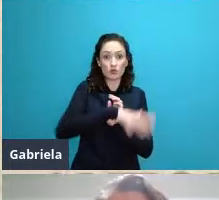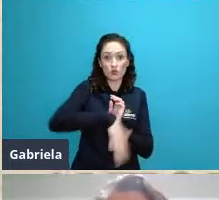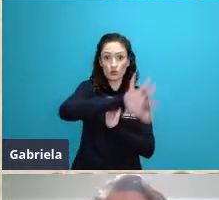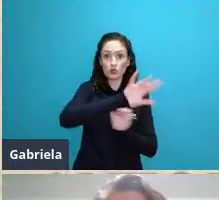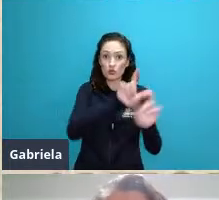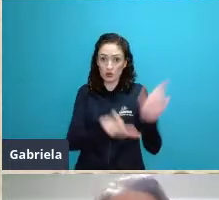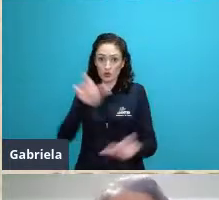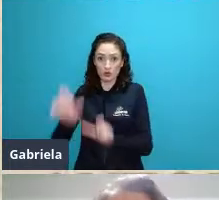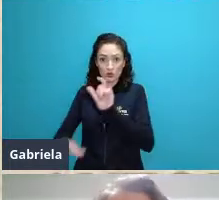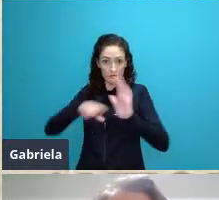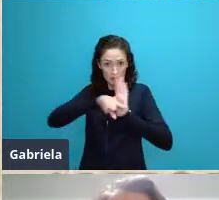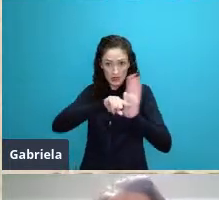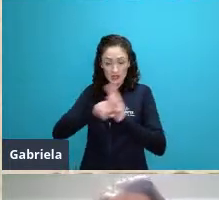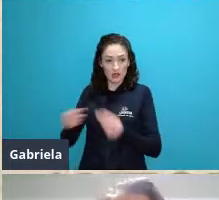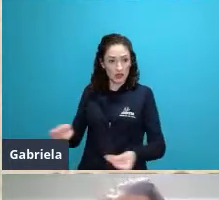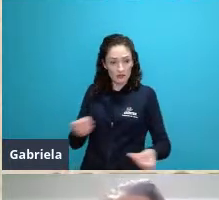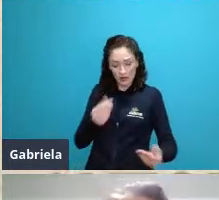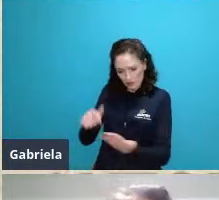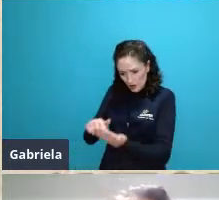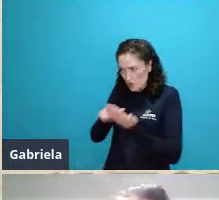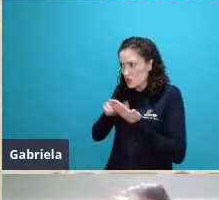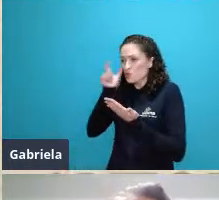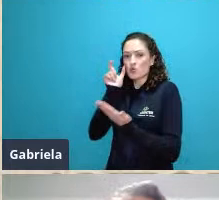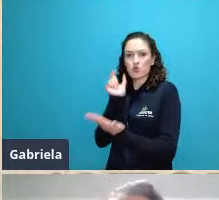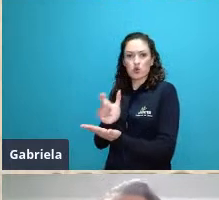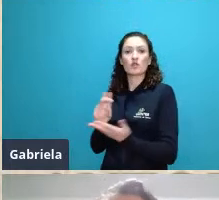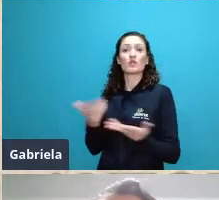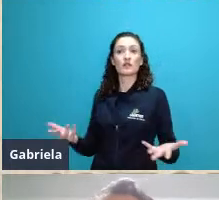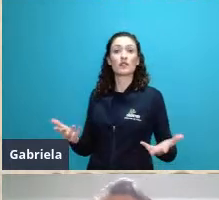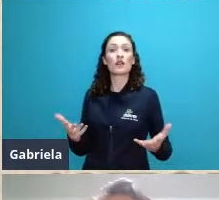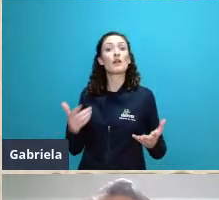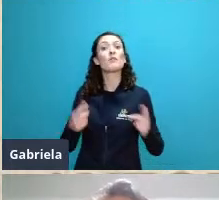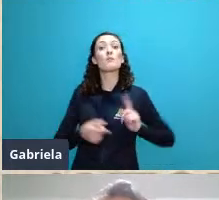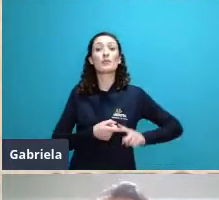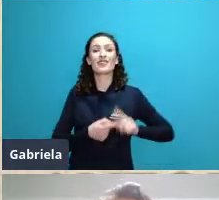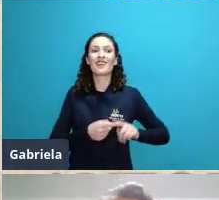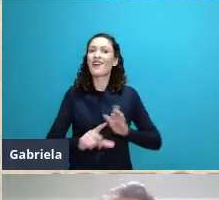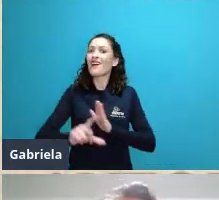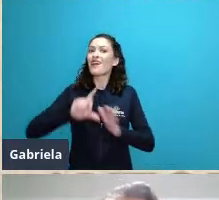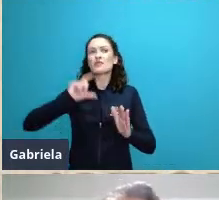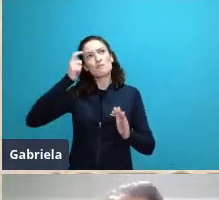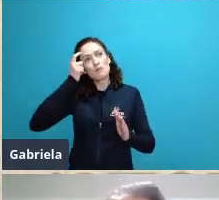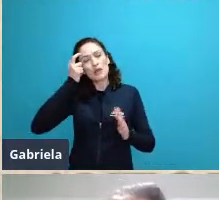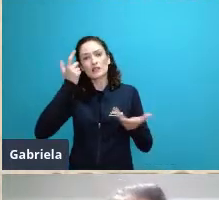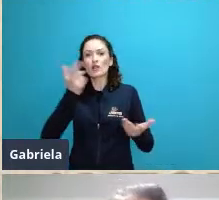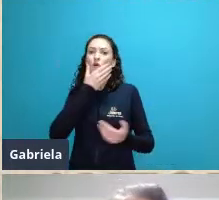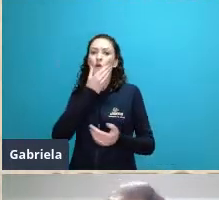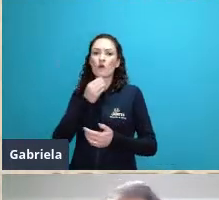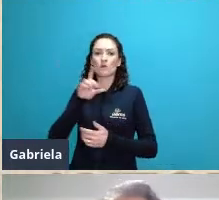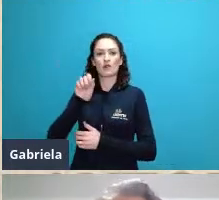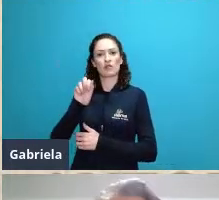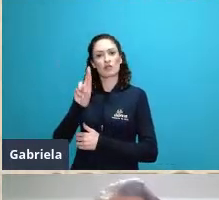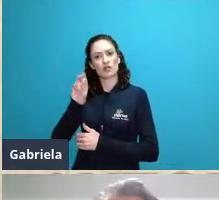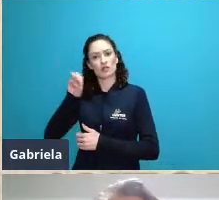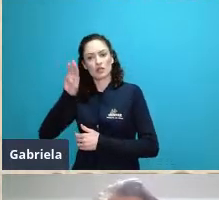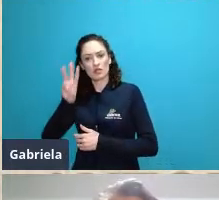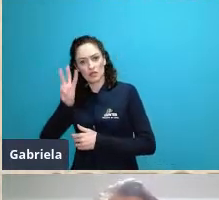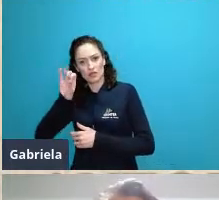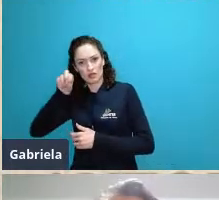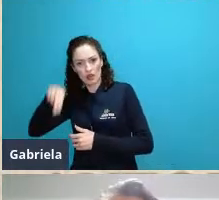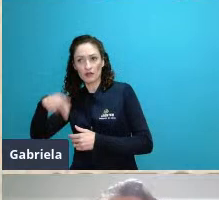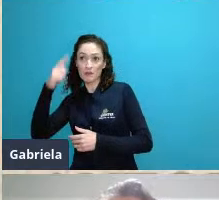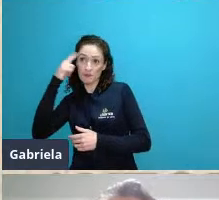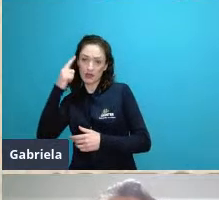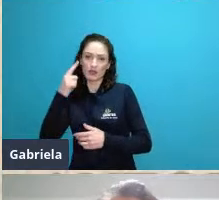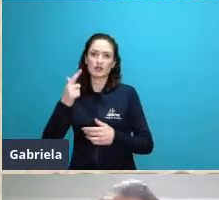ecologia como uma disciplina a ecologia ela estava lá o Darwin falava de seleção natural e falava de interações que